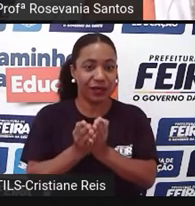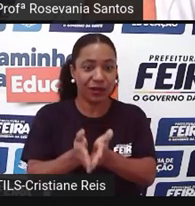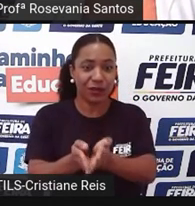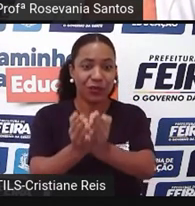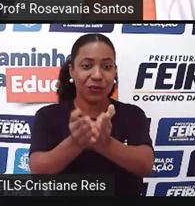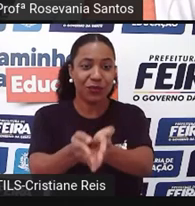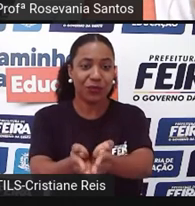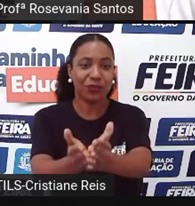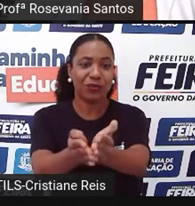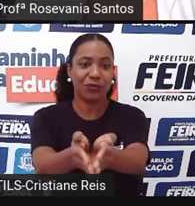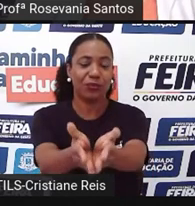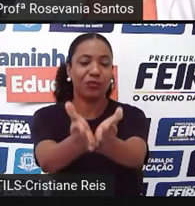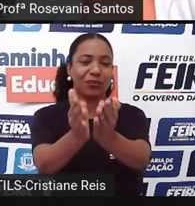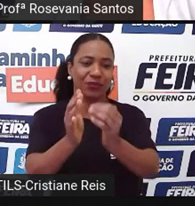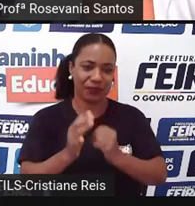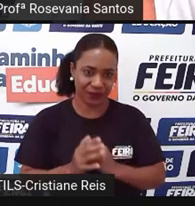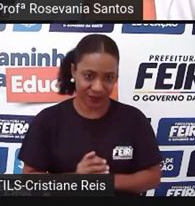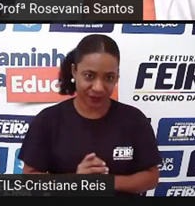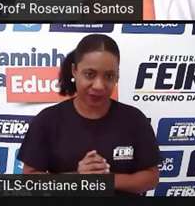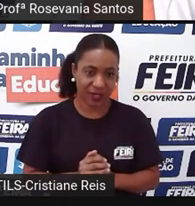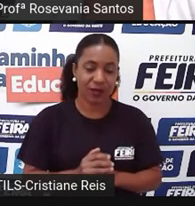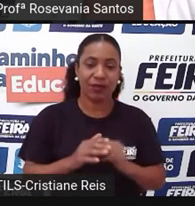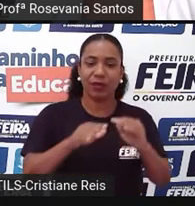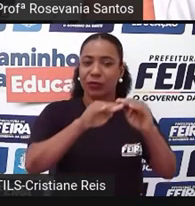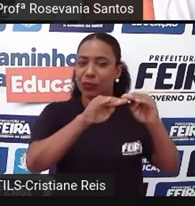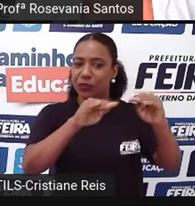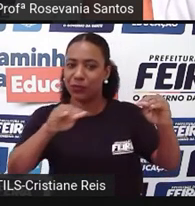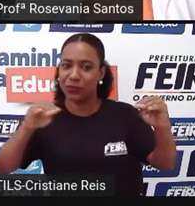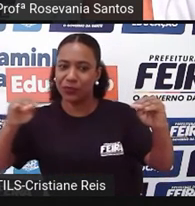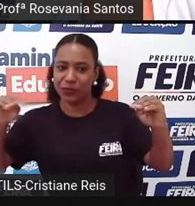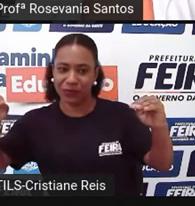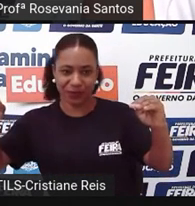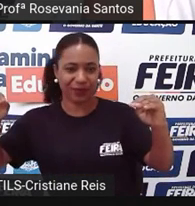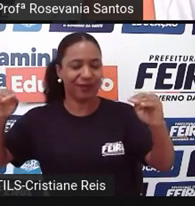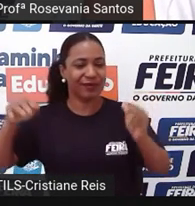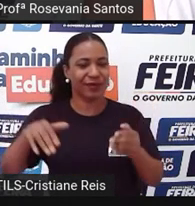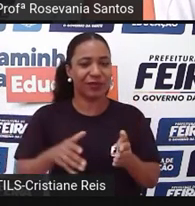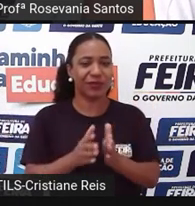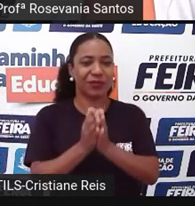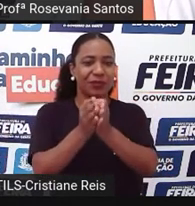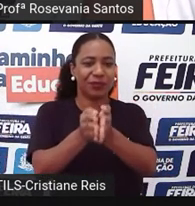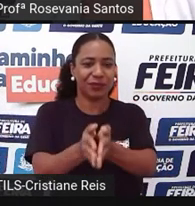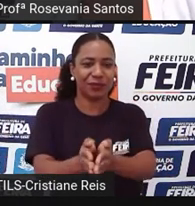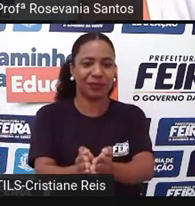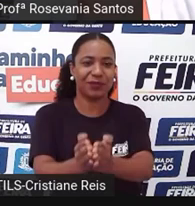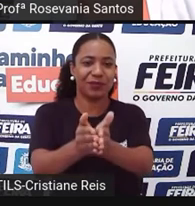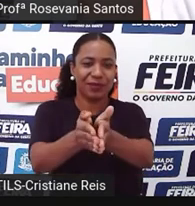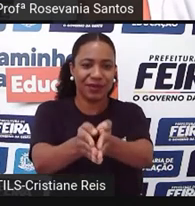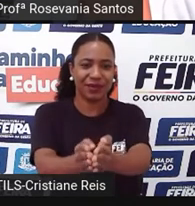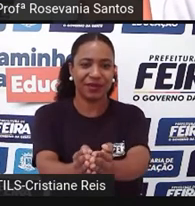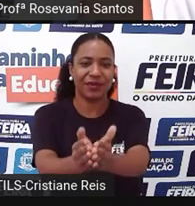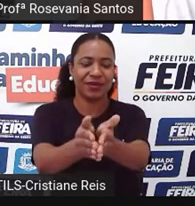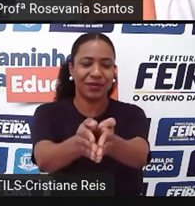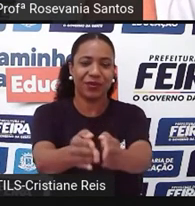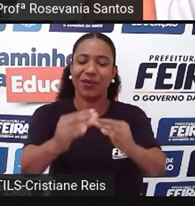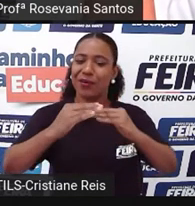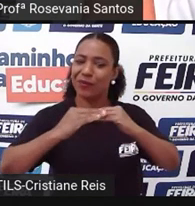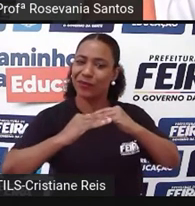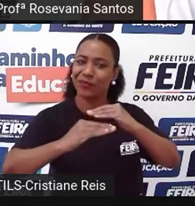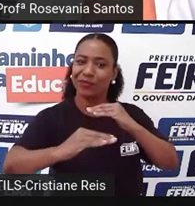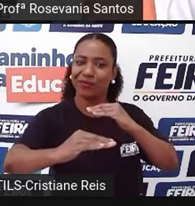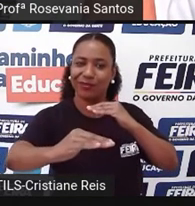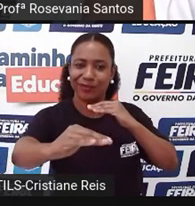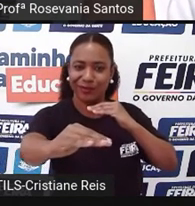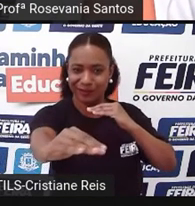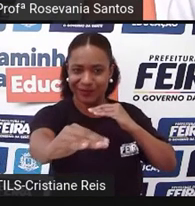gerar rios, né, com queda d'águas e cachoeirados. Então, elas favorecem a navegação, porque são rios planos, porque seguem a